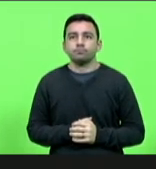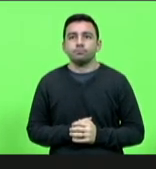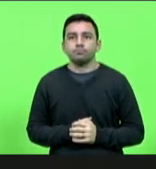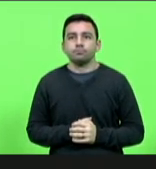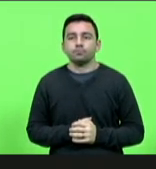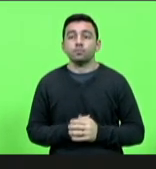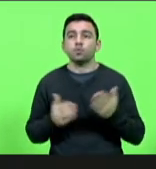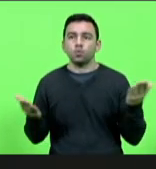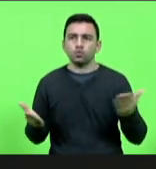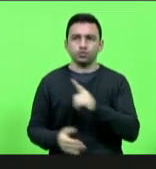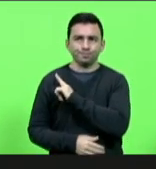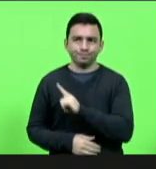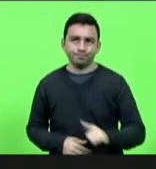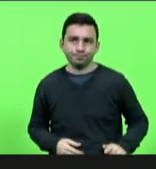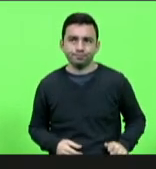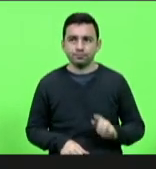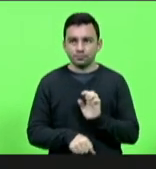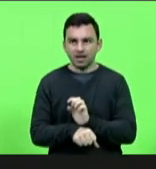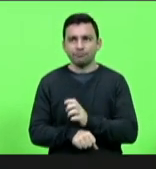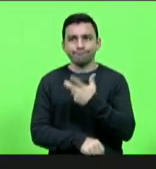hoje o governo do estado vacina